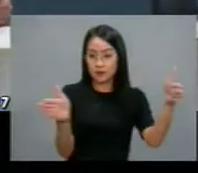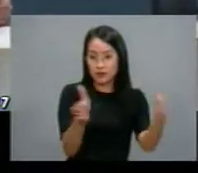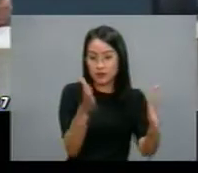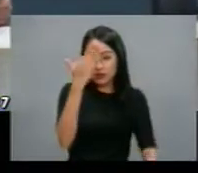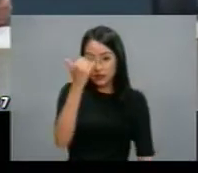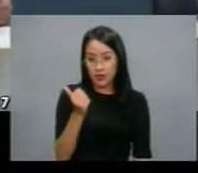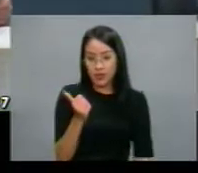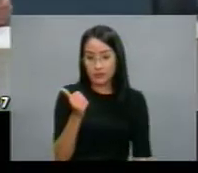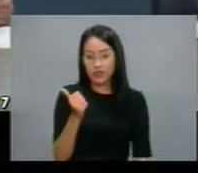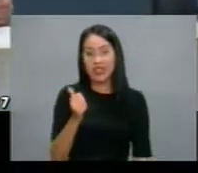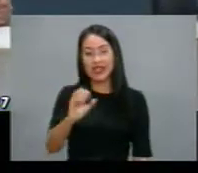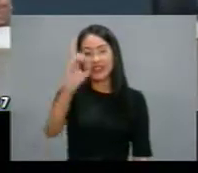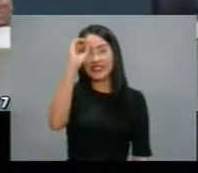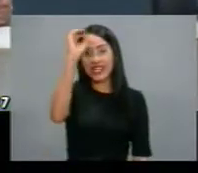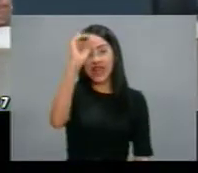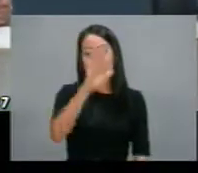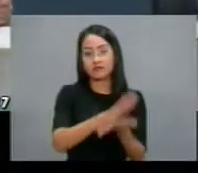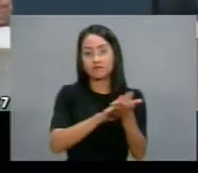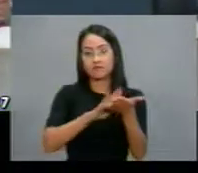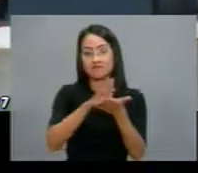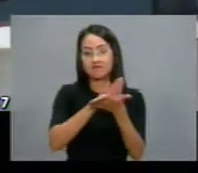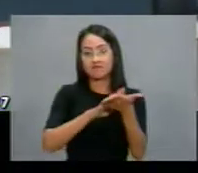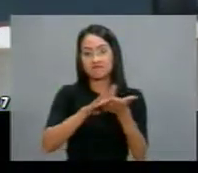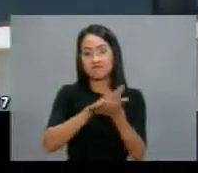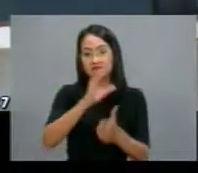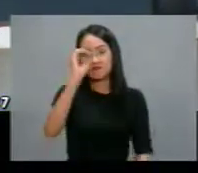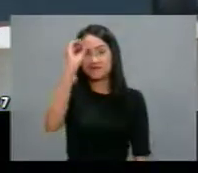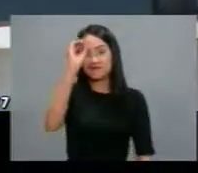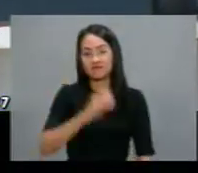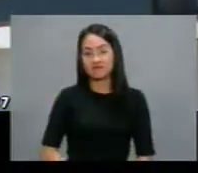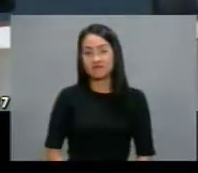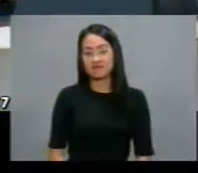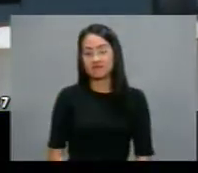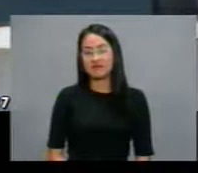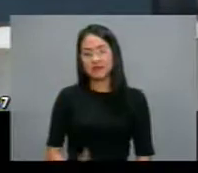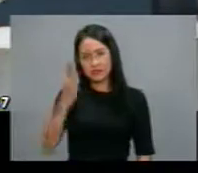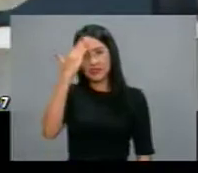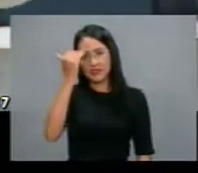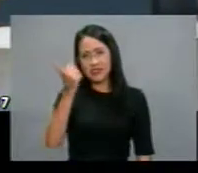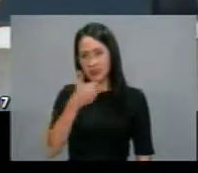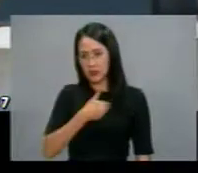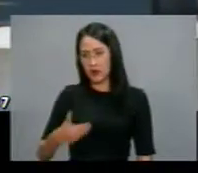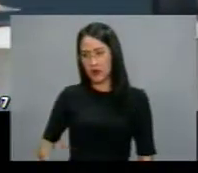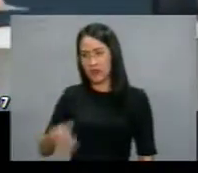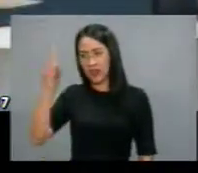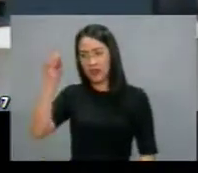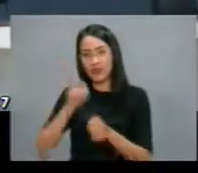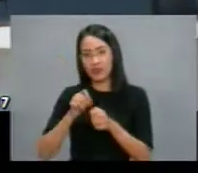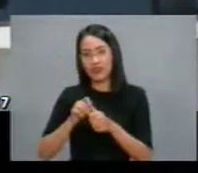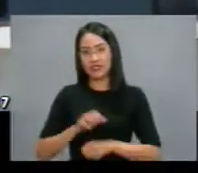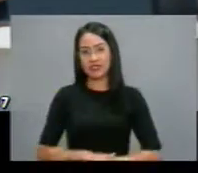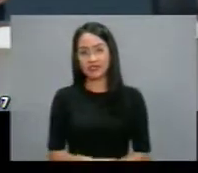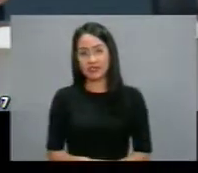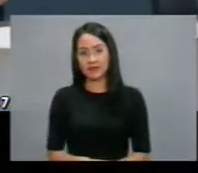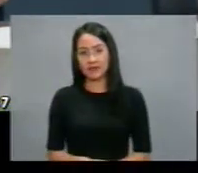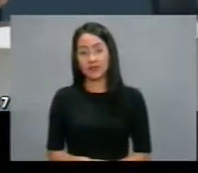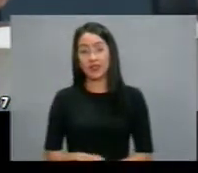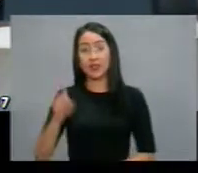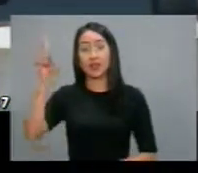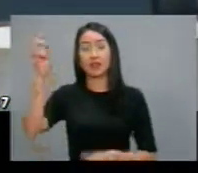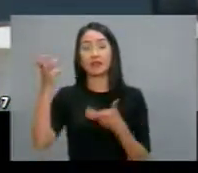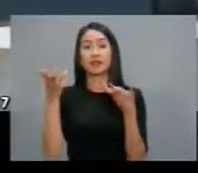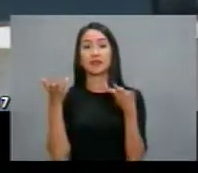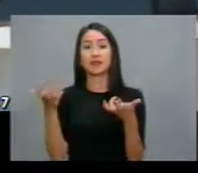Estado do Ceará? Nada. Nada. E você sabe o que o governador Camilo Santana fez? Ainda queria